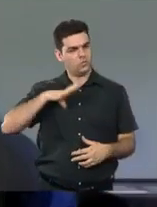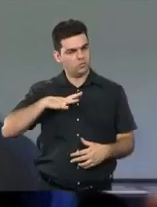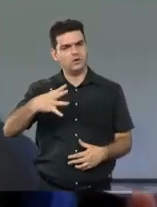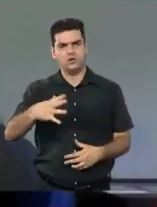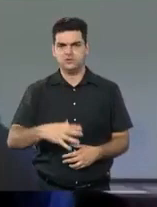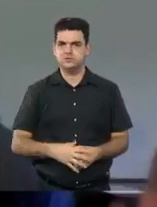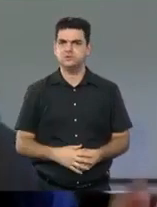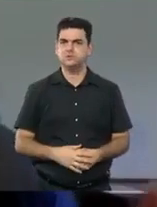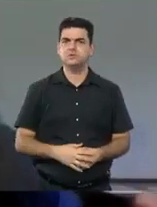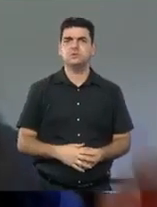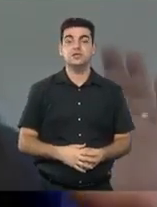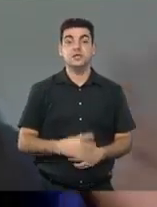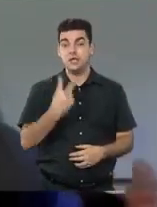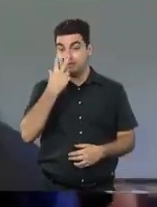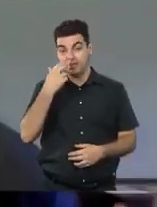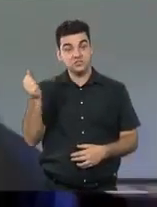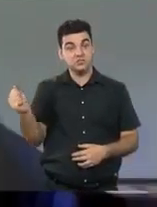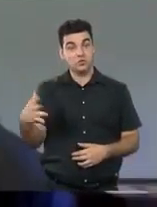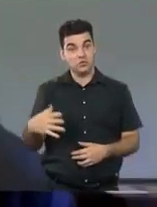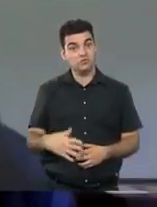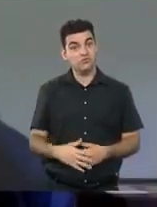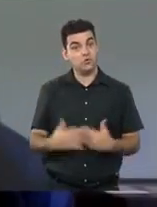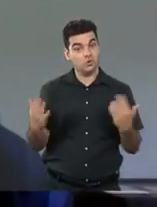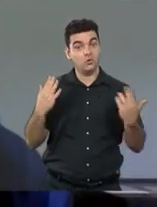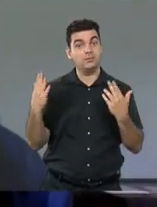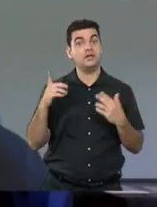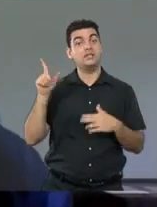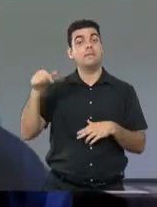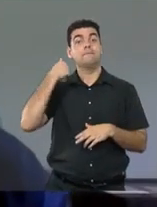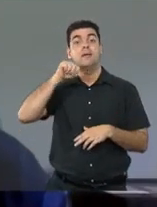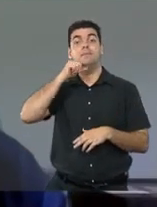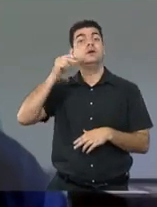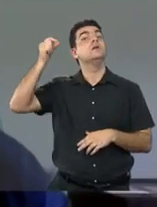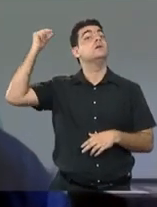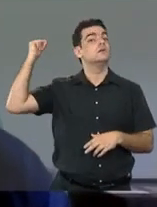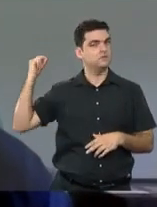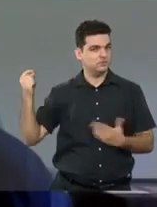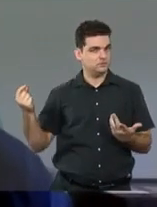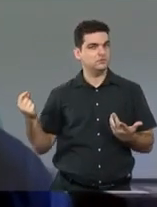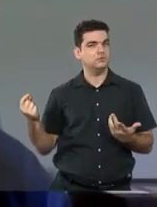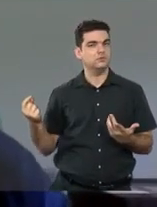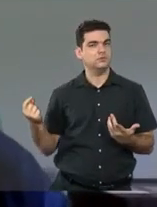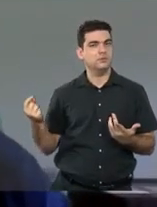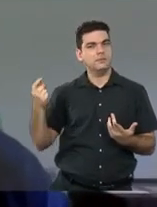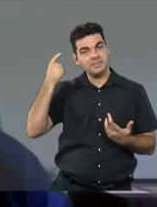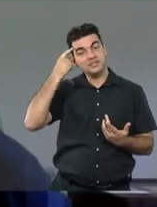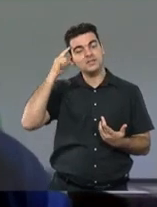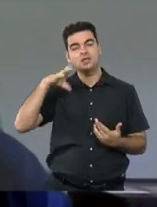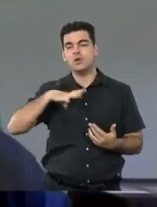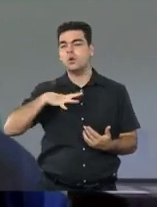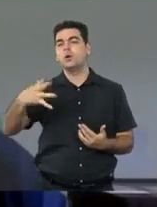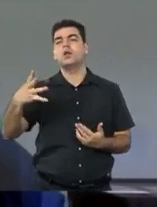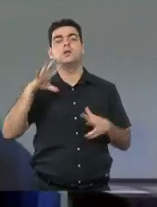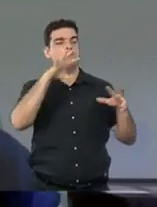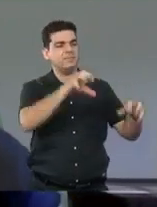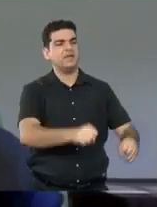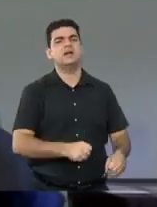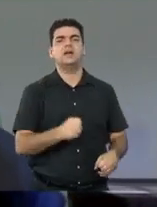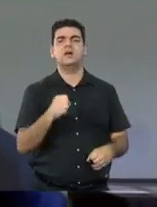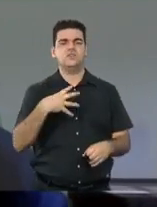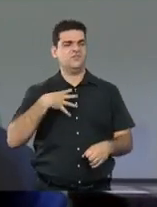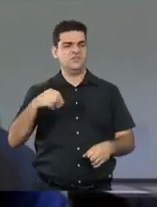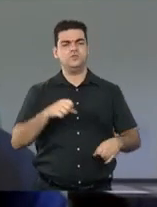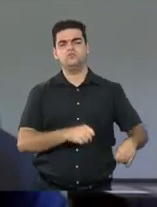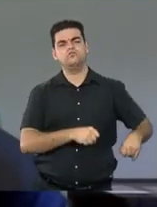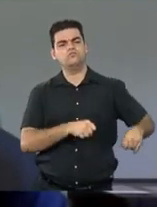era super moderno, muito contemporâneo para a época dela, você imagina, né? Uma mulher sair com os filhos, na época